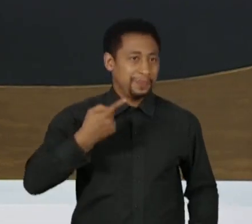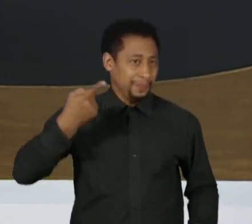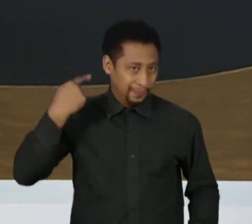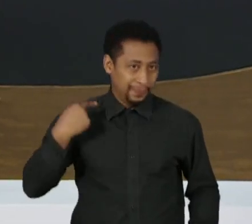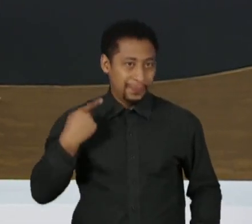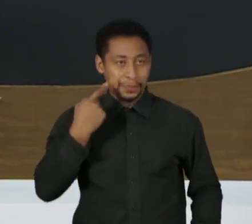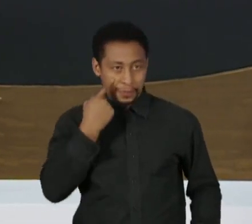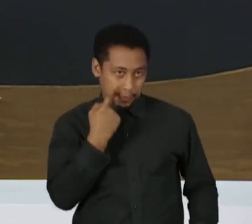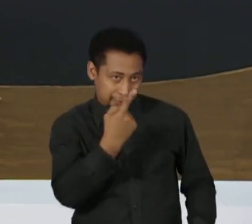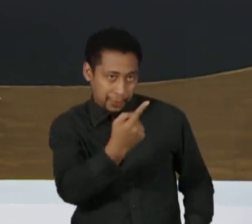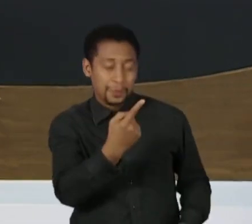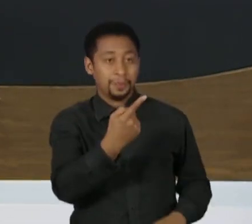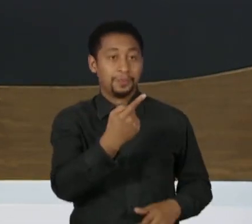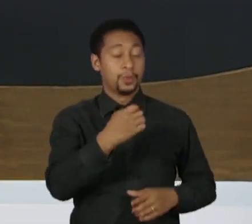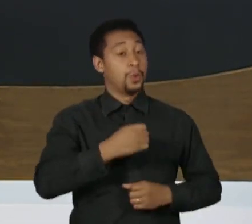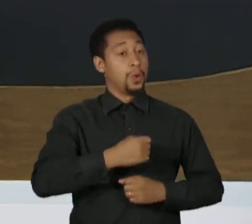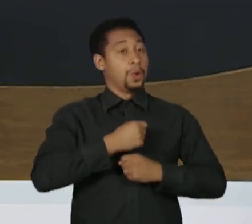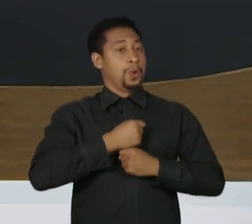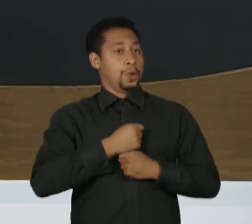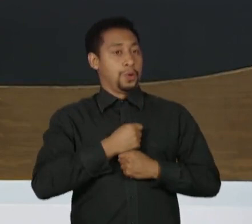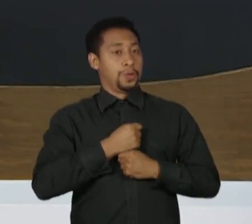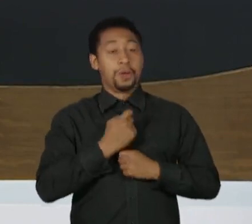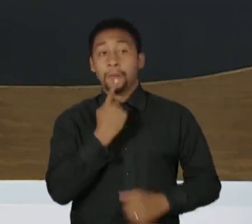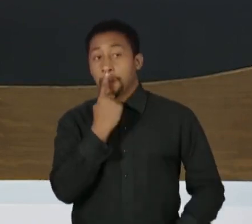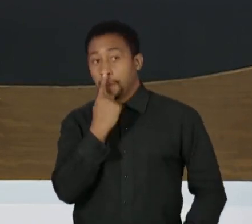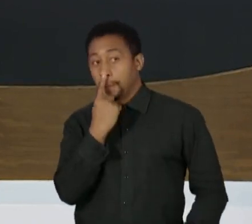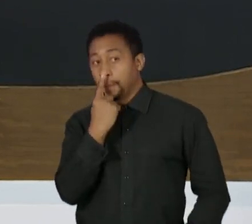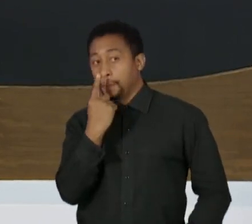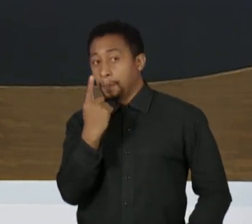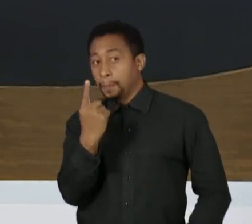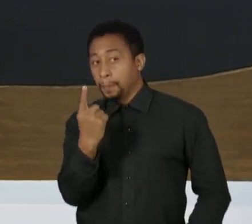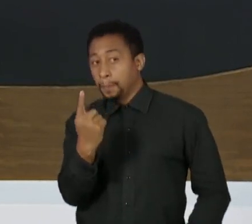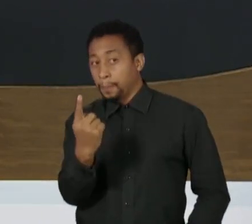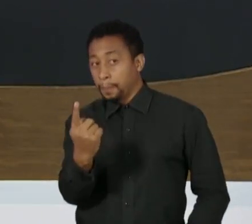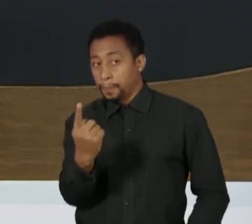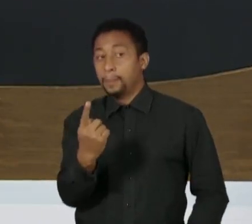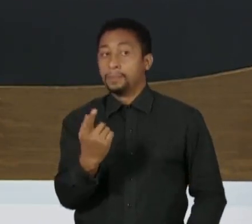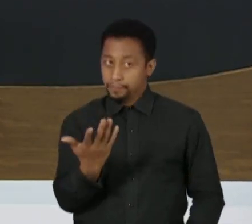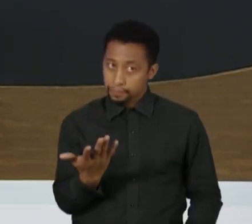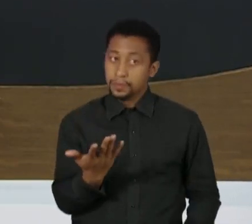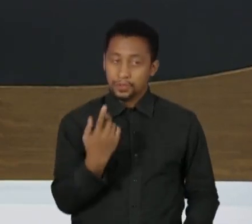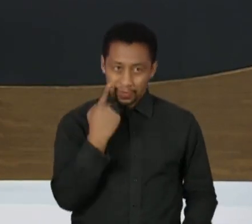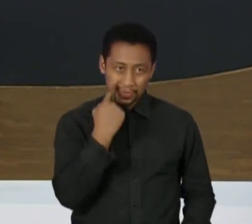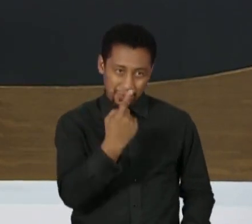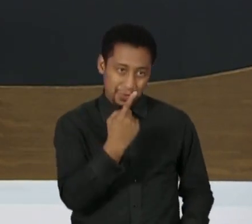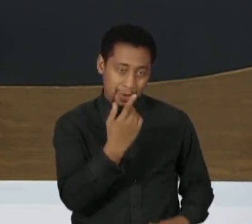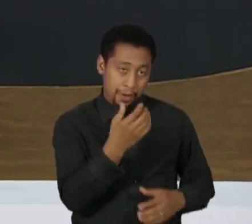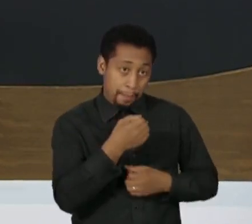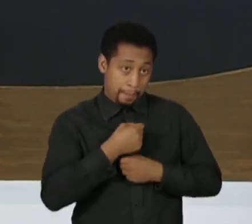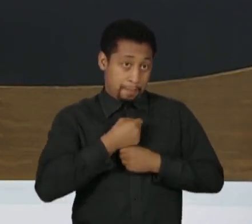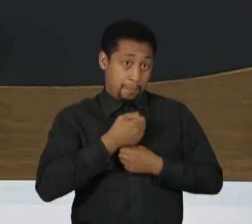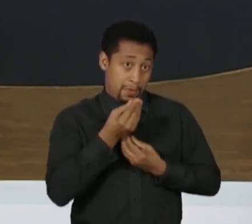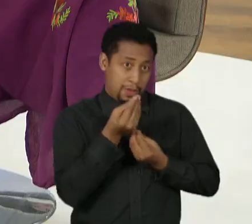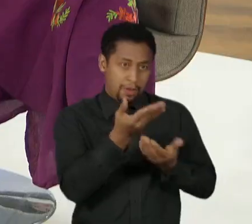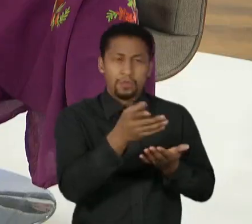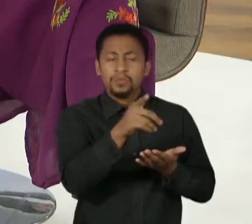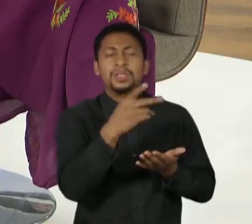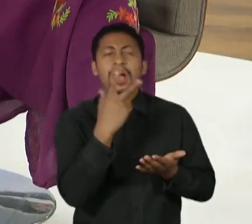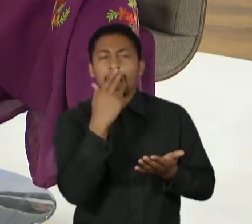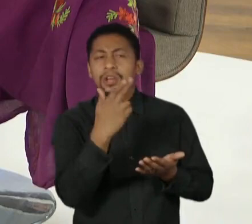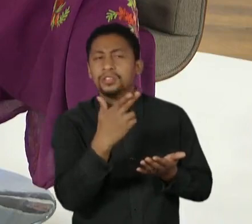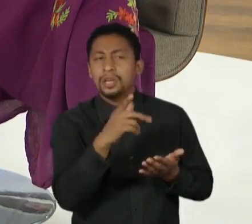em animação, o Oscar para o Pinóquio, do Guilherme Del Toro. Você assistiu? O que você acha dessa linguagem?